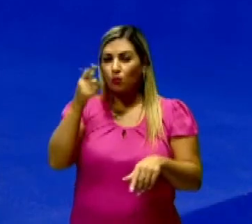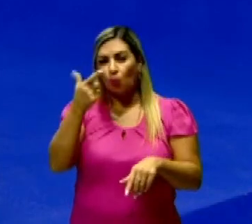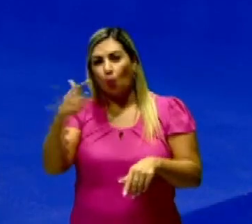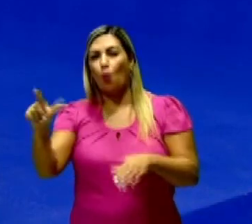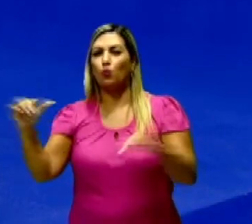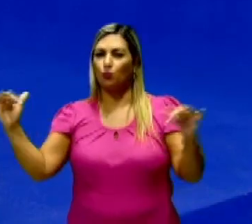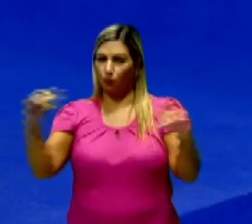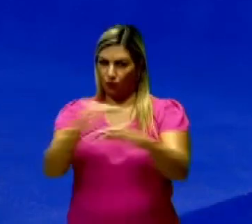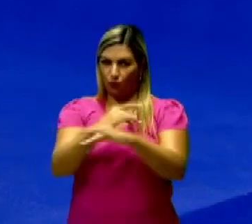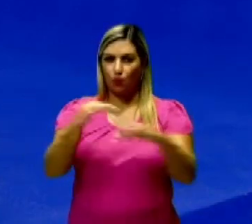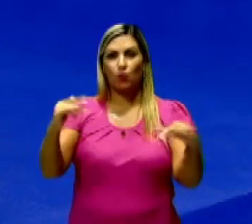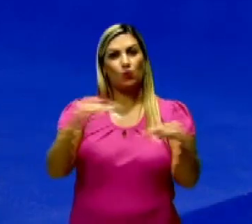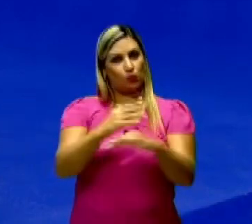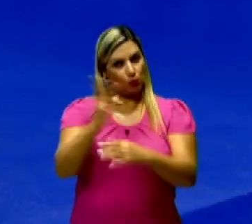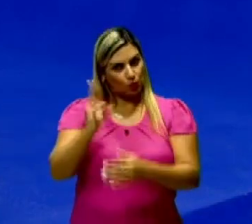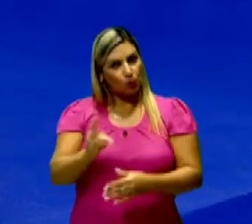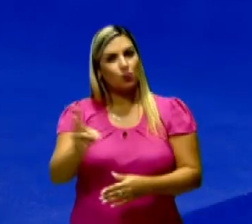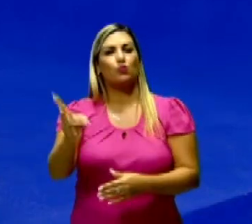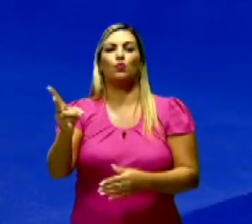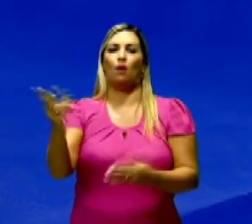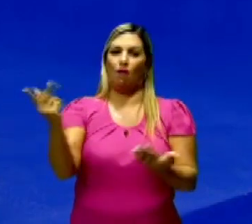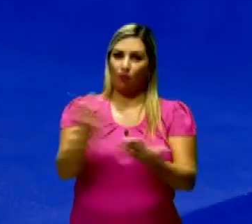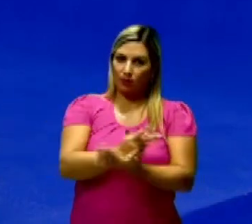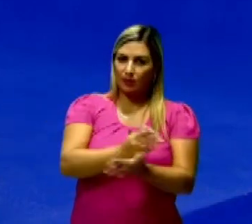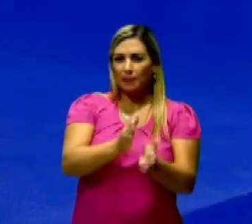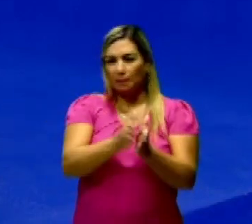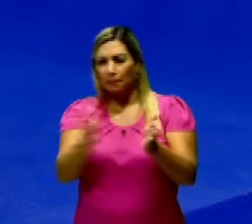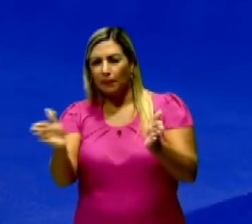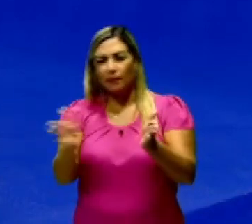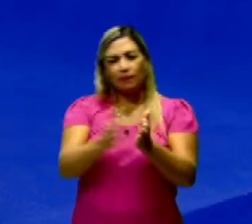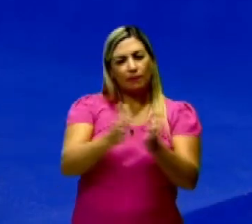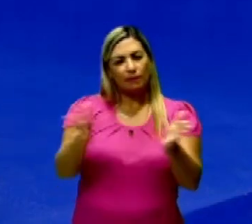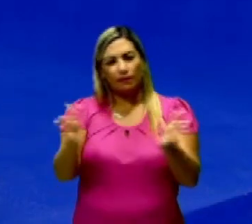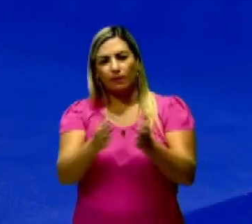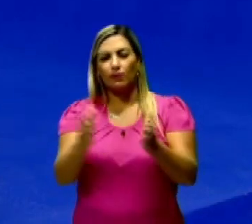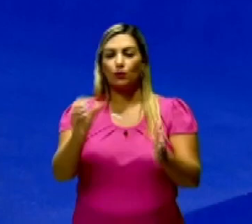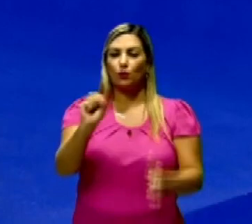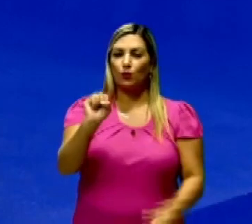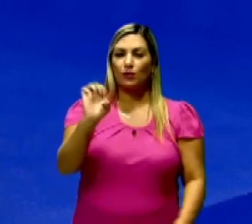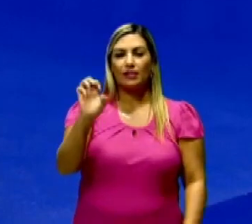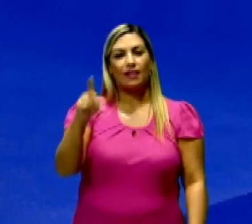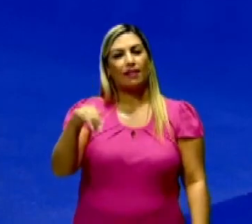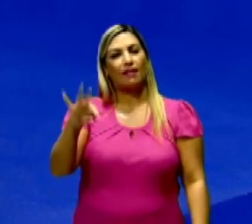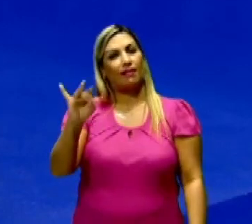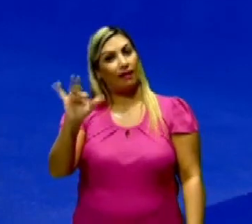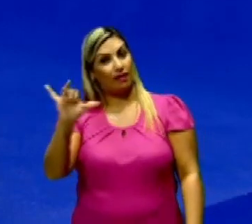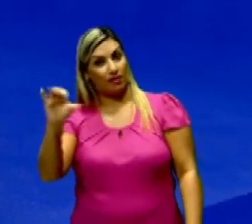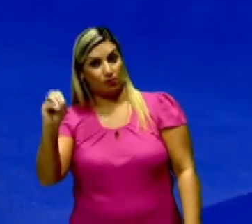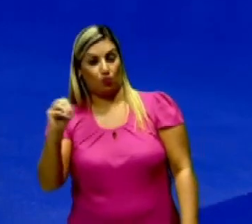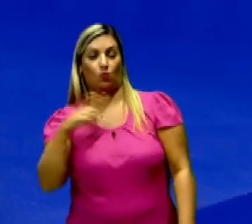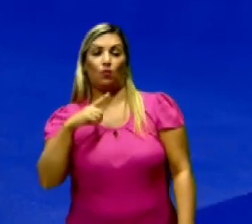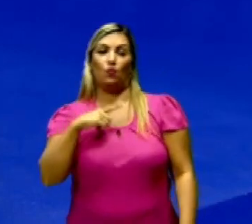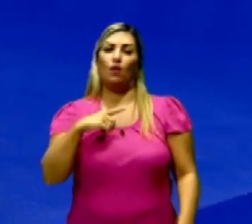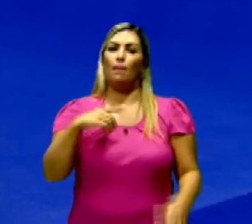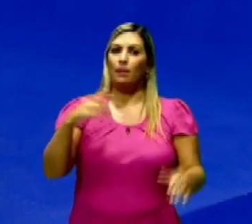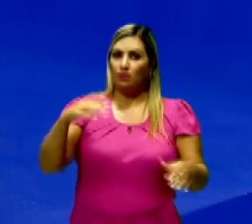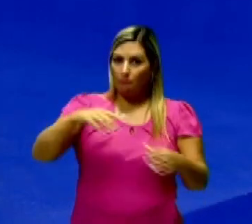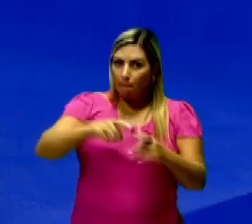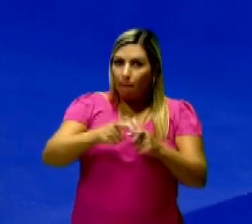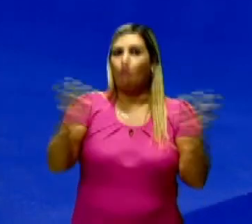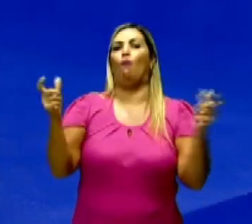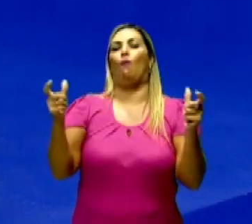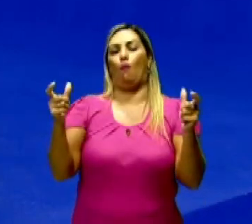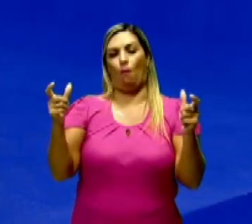fluxos migratórios, eles continuam acontecendo com esse período aí de sedentarismo. Porém, o grande movimento